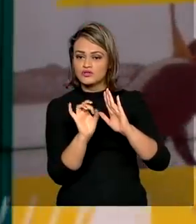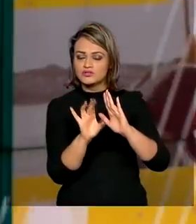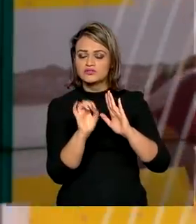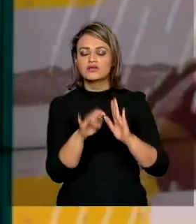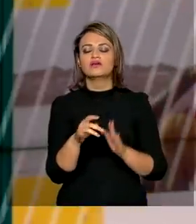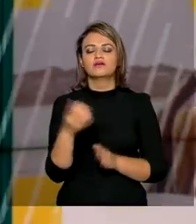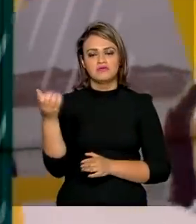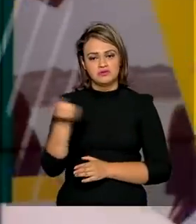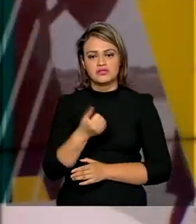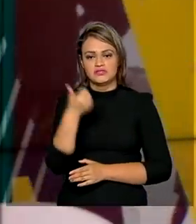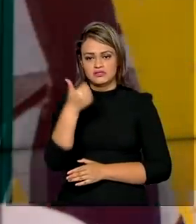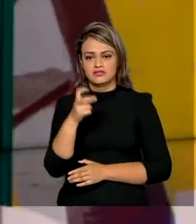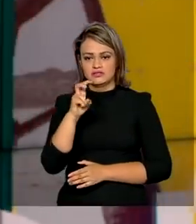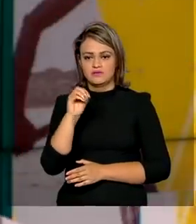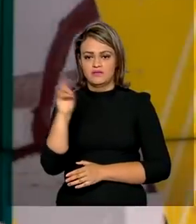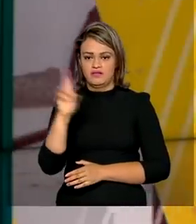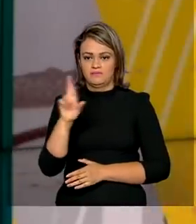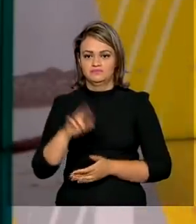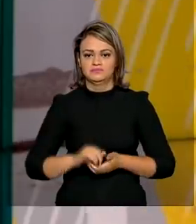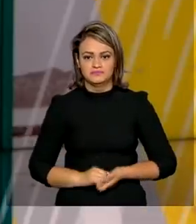direito a 150 reais.